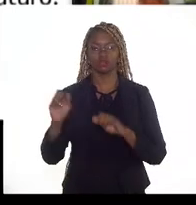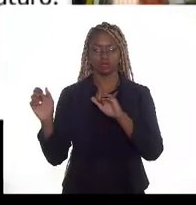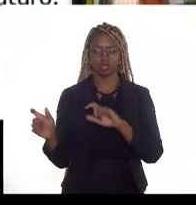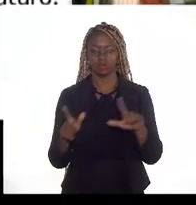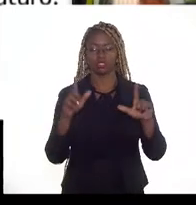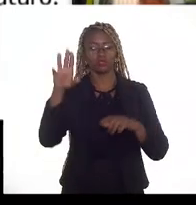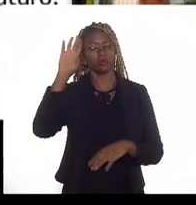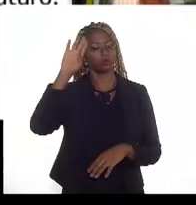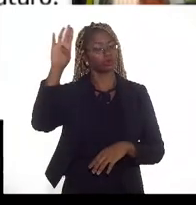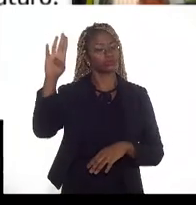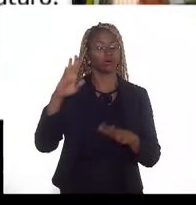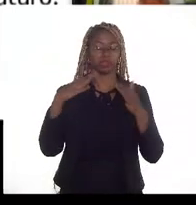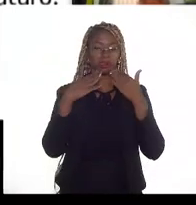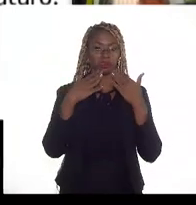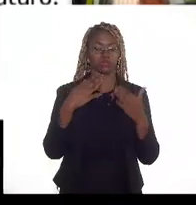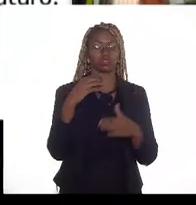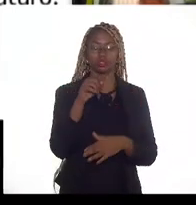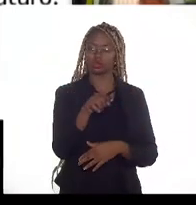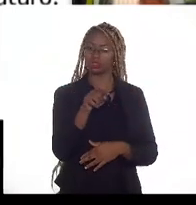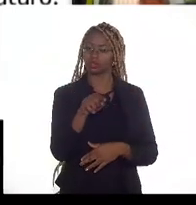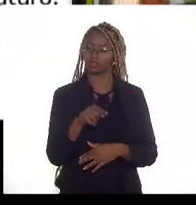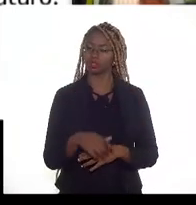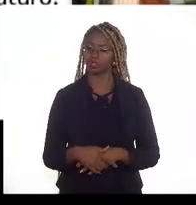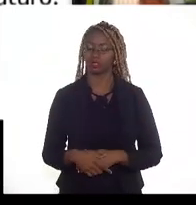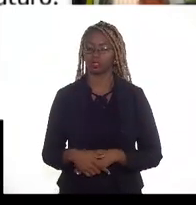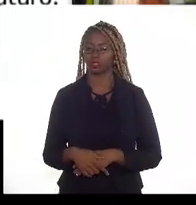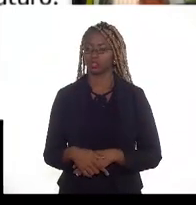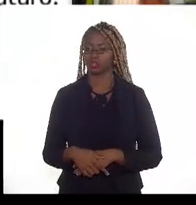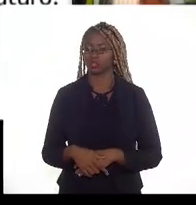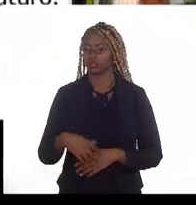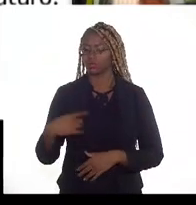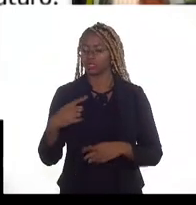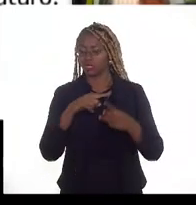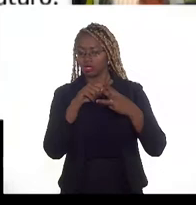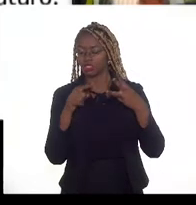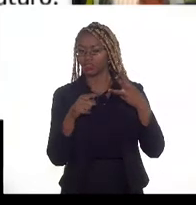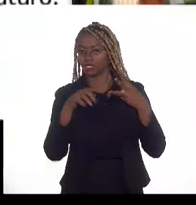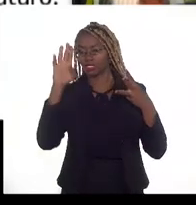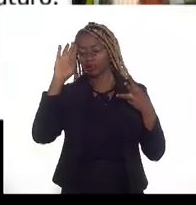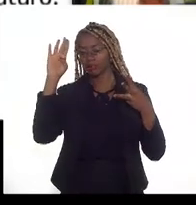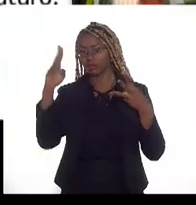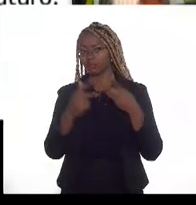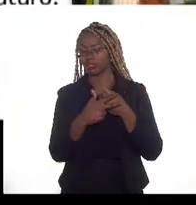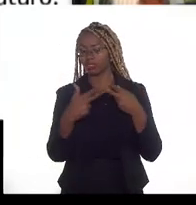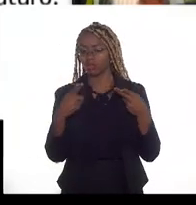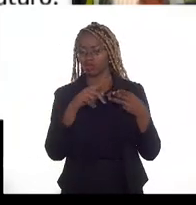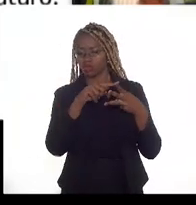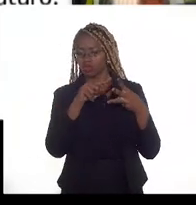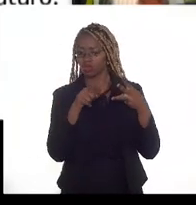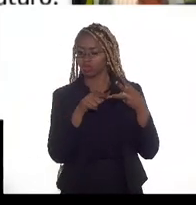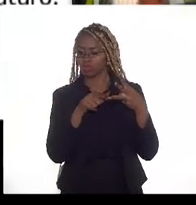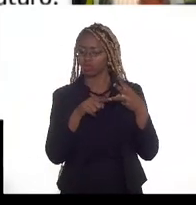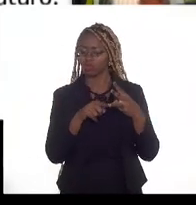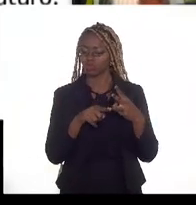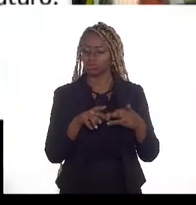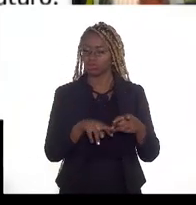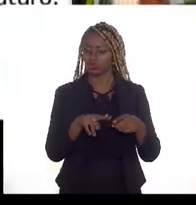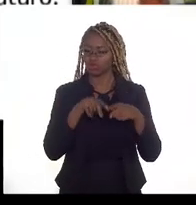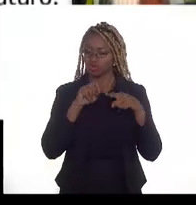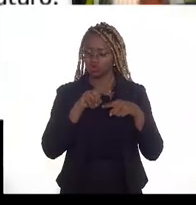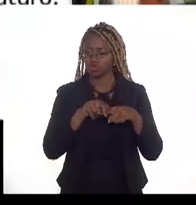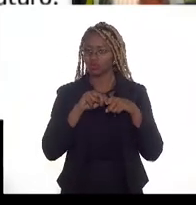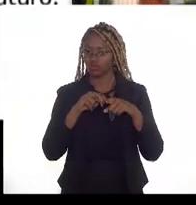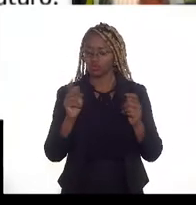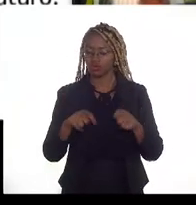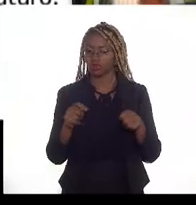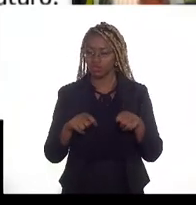principal da apresentação, que a gente leva os três principais pontos que podem, motivações que podem levar a gente a